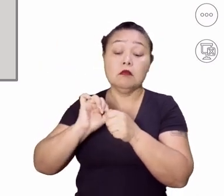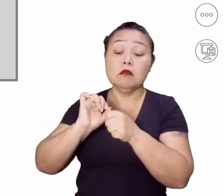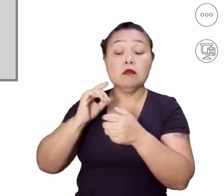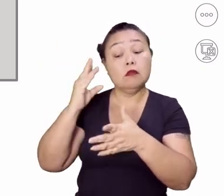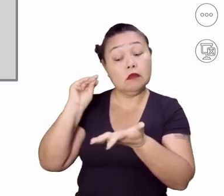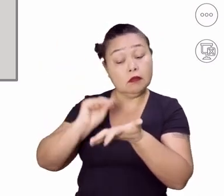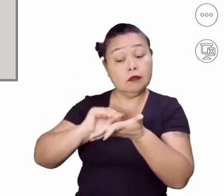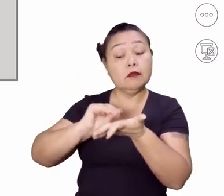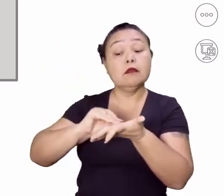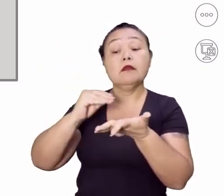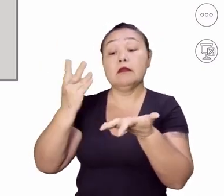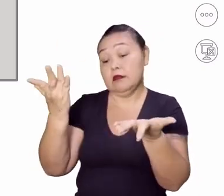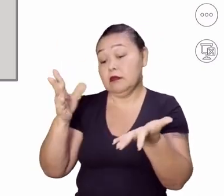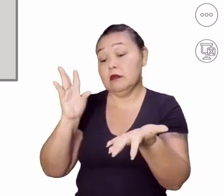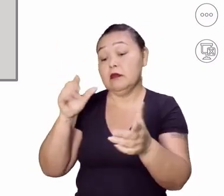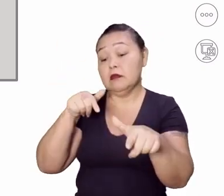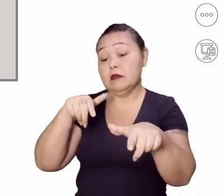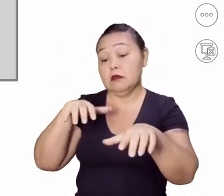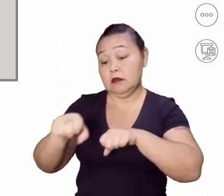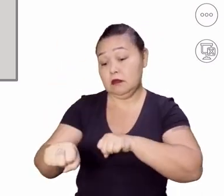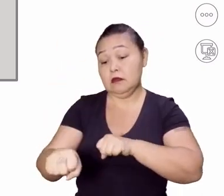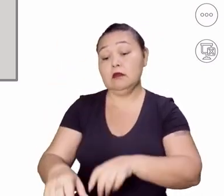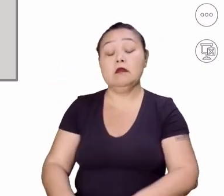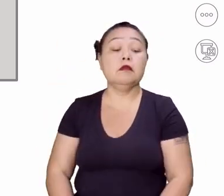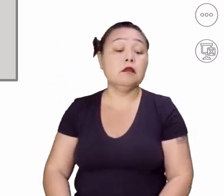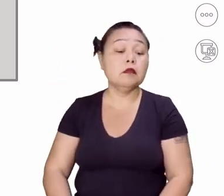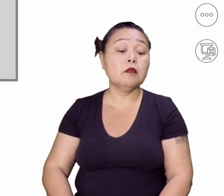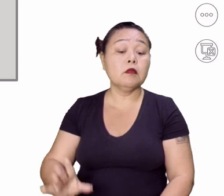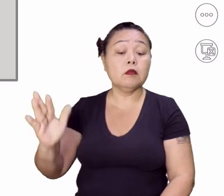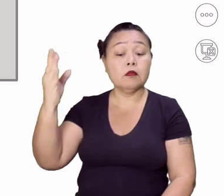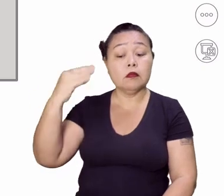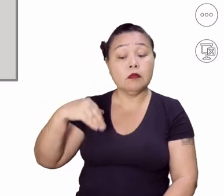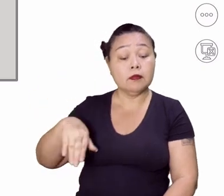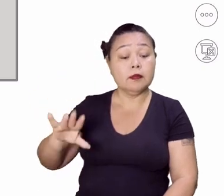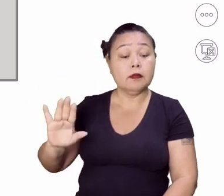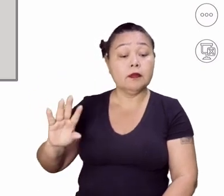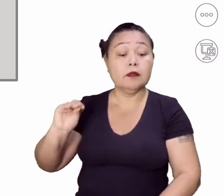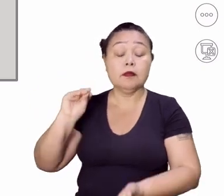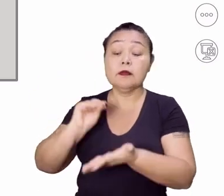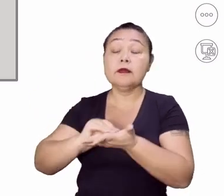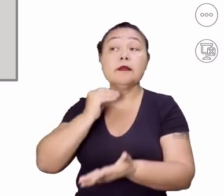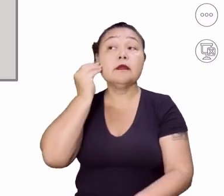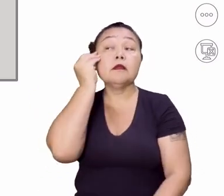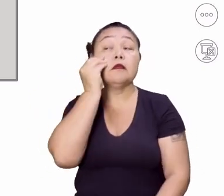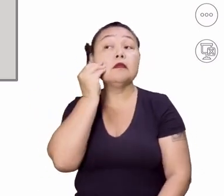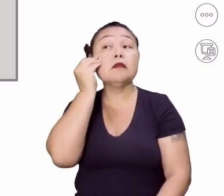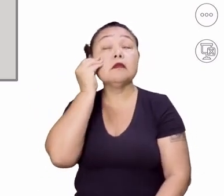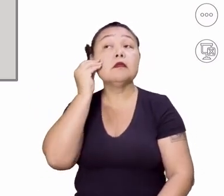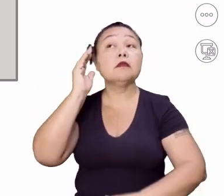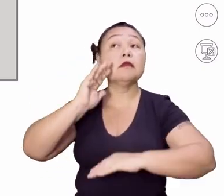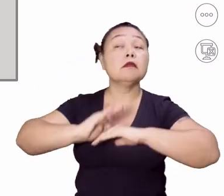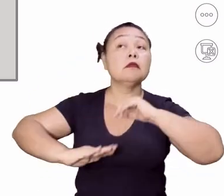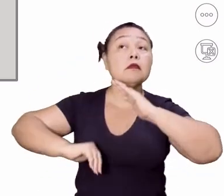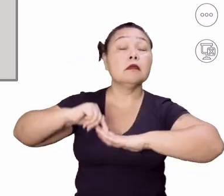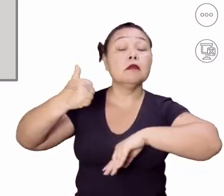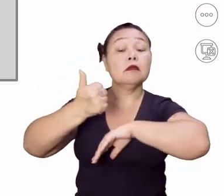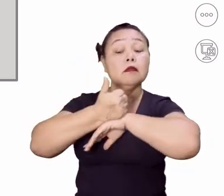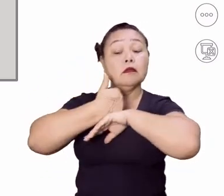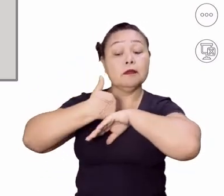das formações, né? Outra questão também colocada é a falta de experiência profissional.